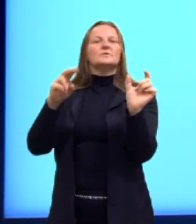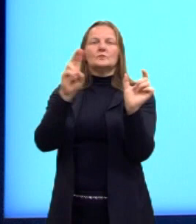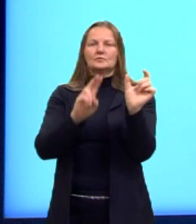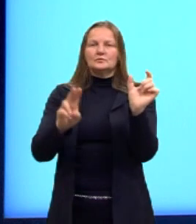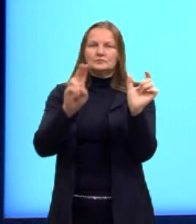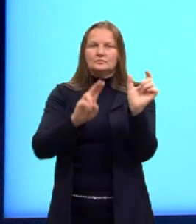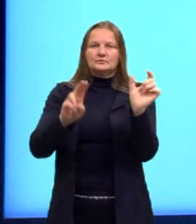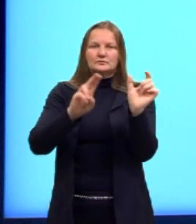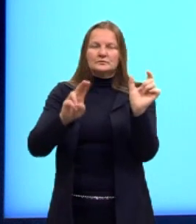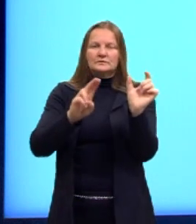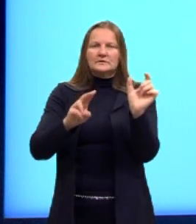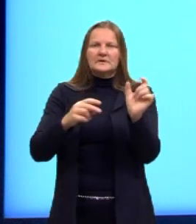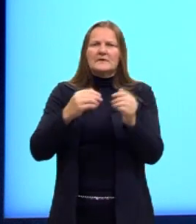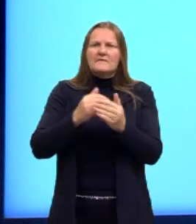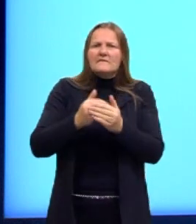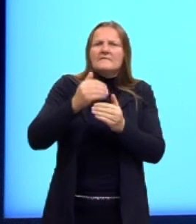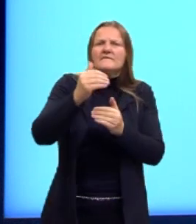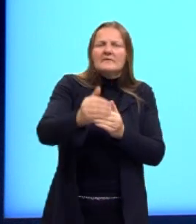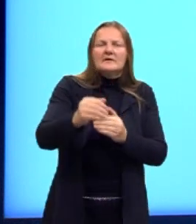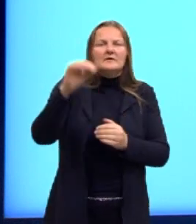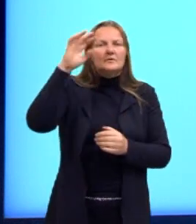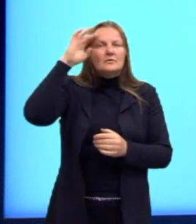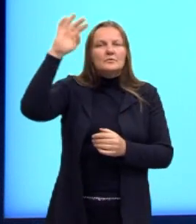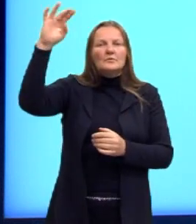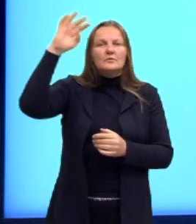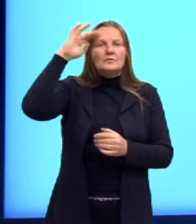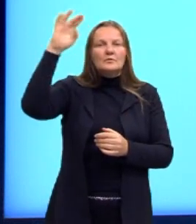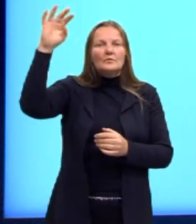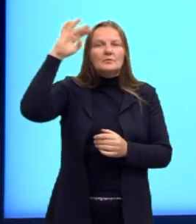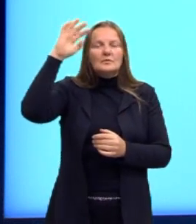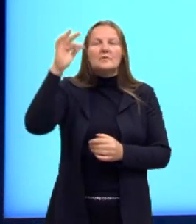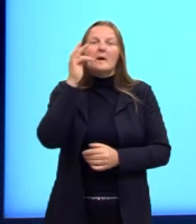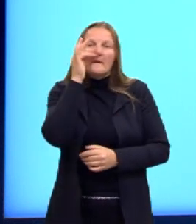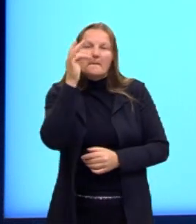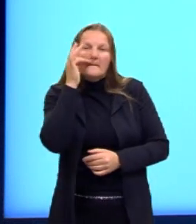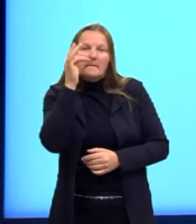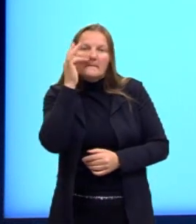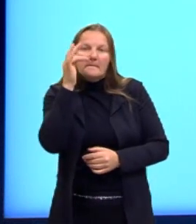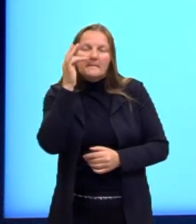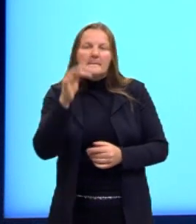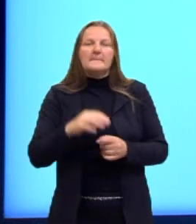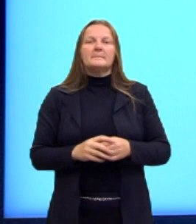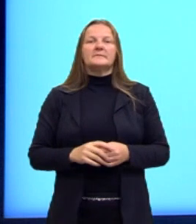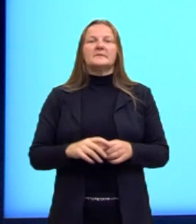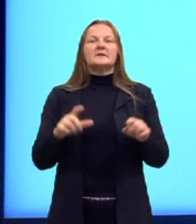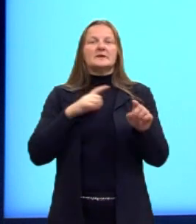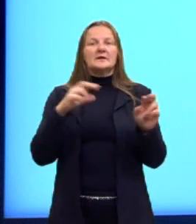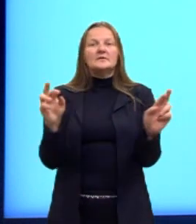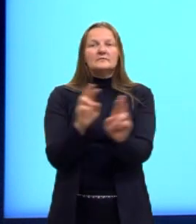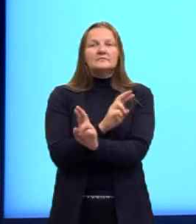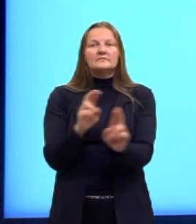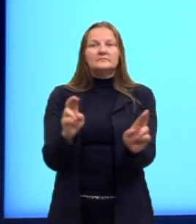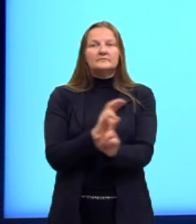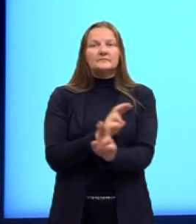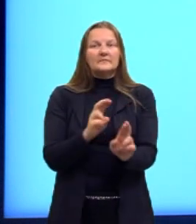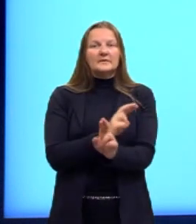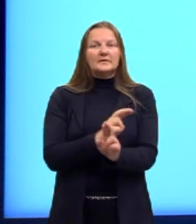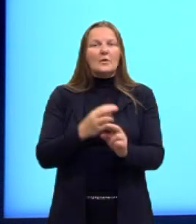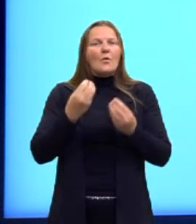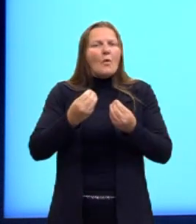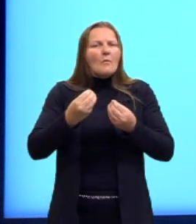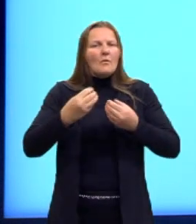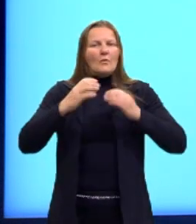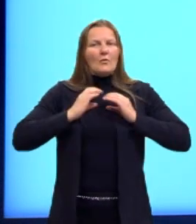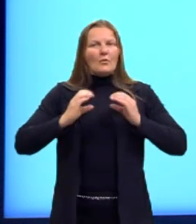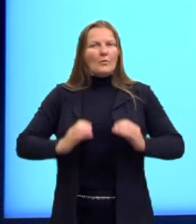Ele vai ter inspiração em um estilo francês. E ele tem relação também com a postura